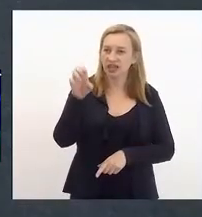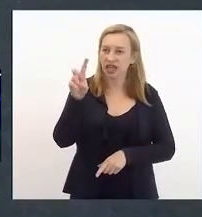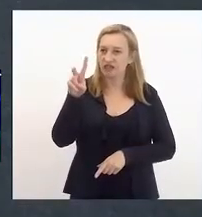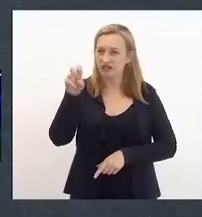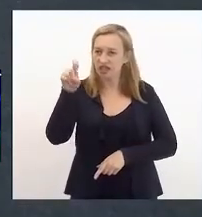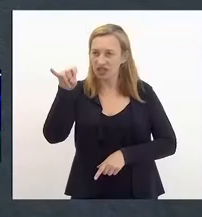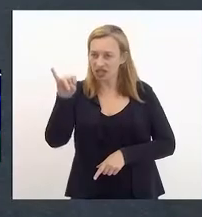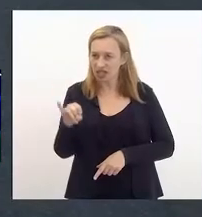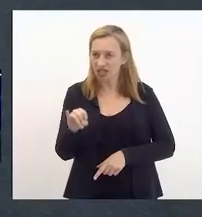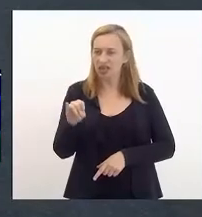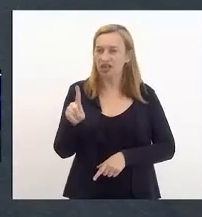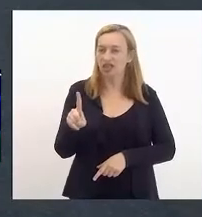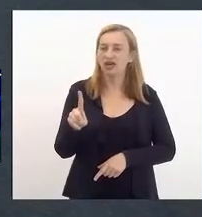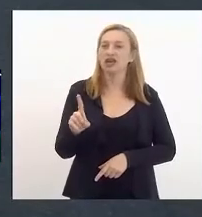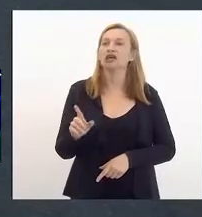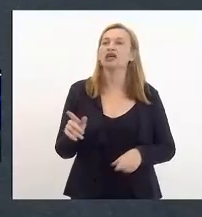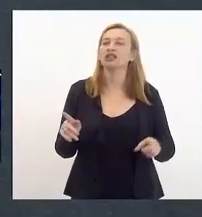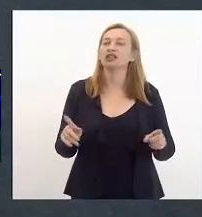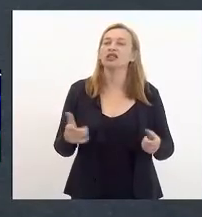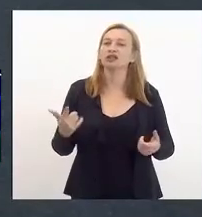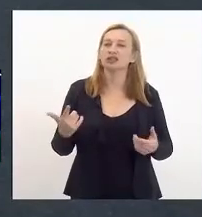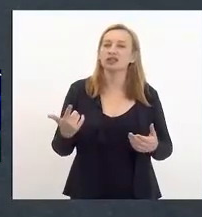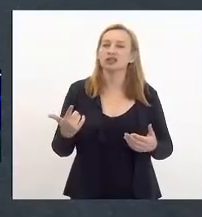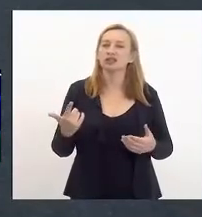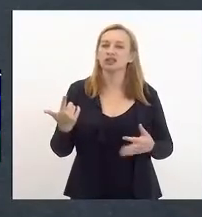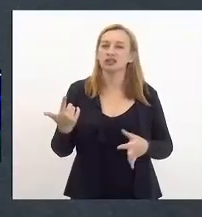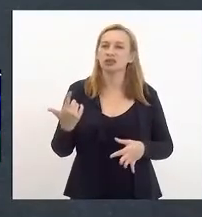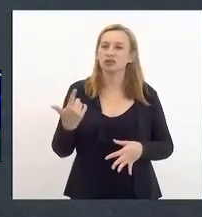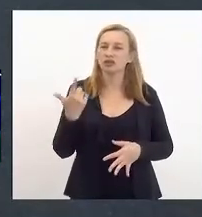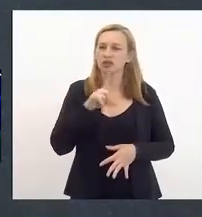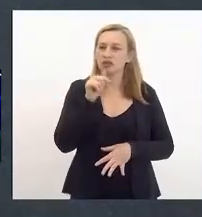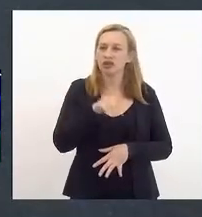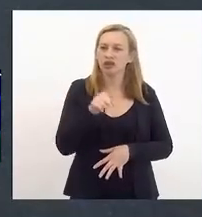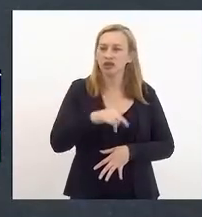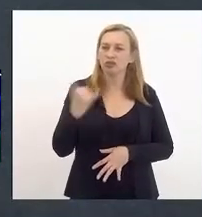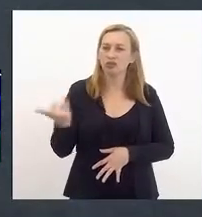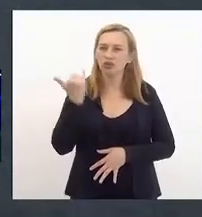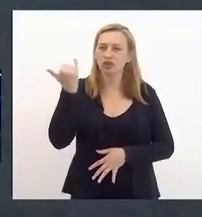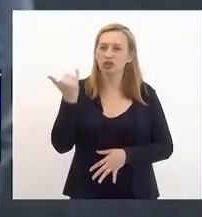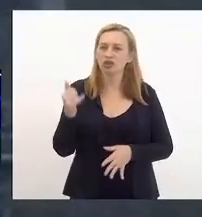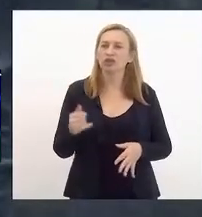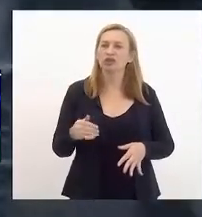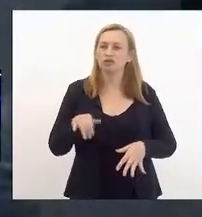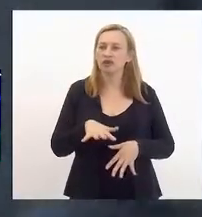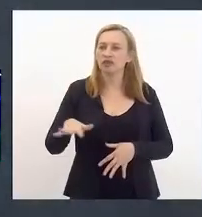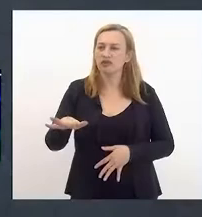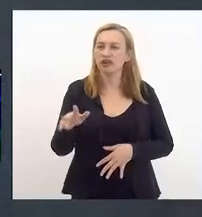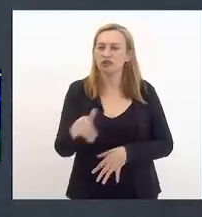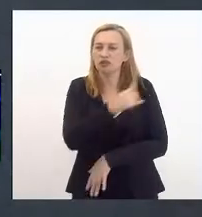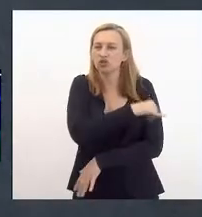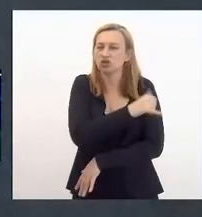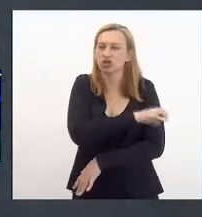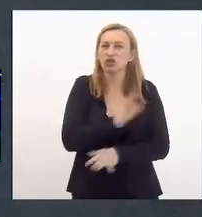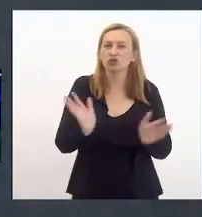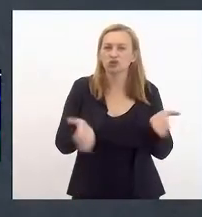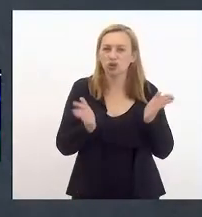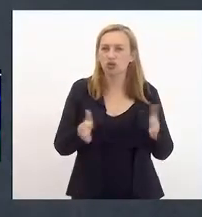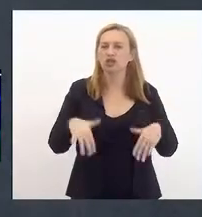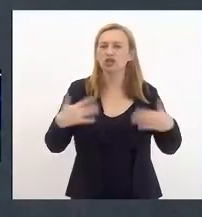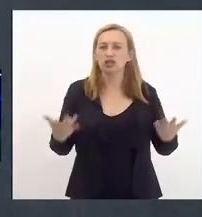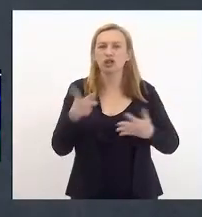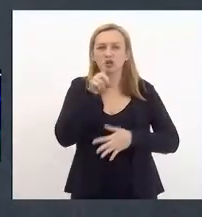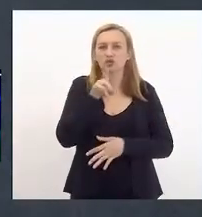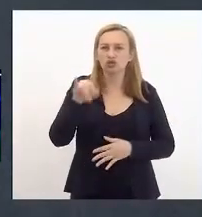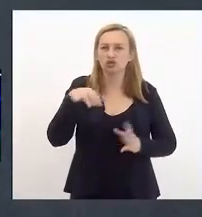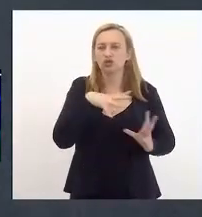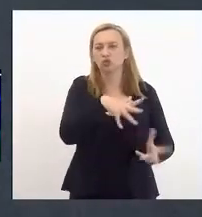essa ponte tão fundamental e importante para as favelas do Rio de Janeiro de hoje. Então, no Dia